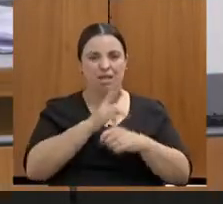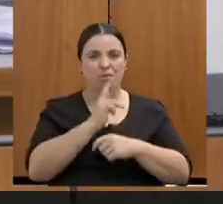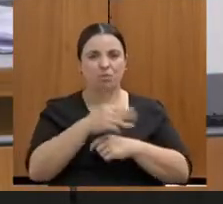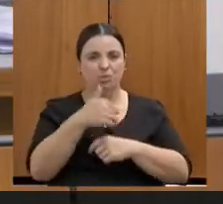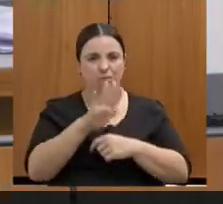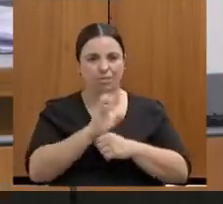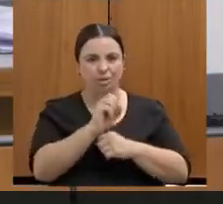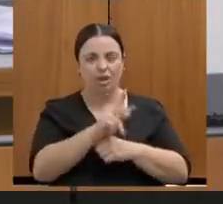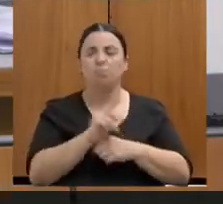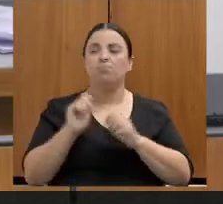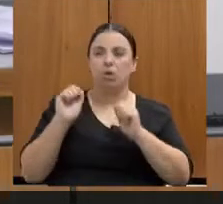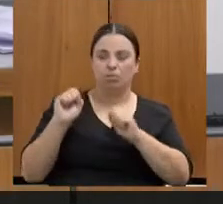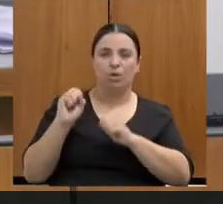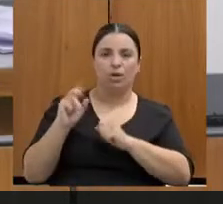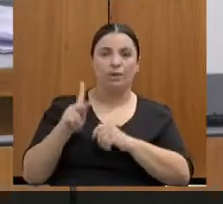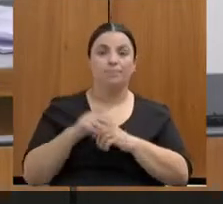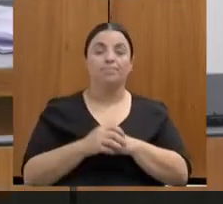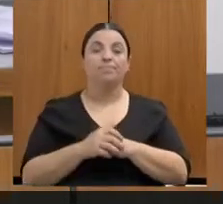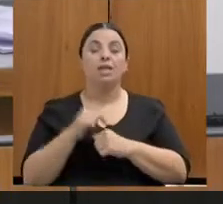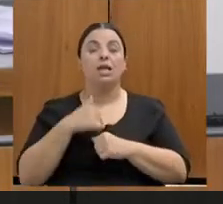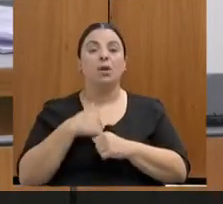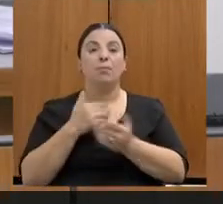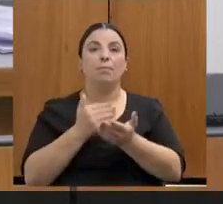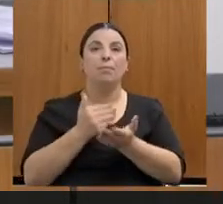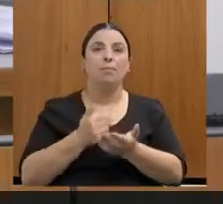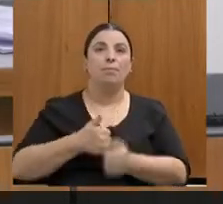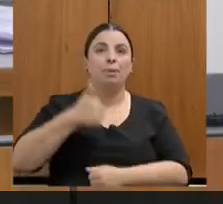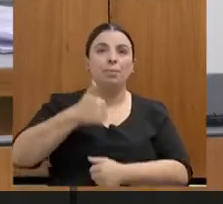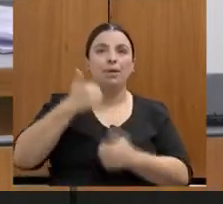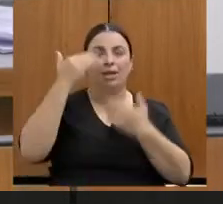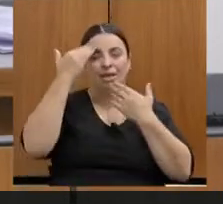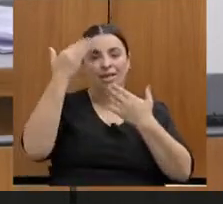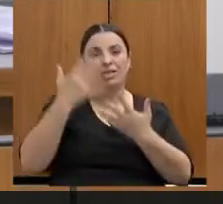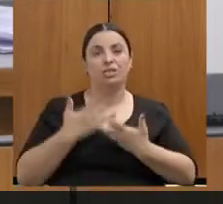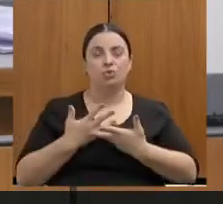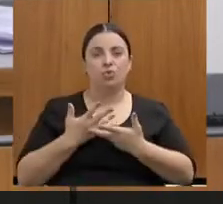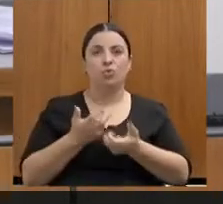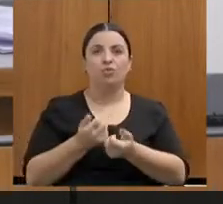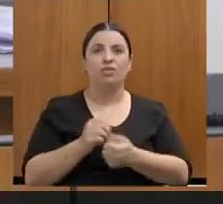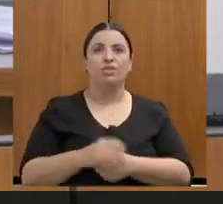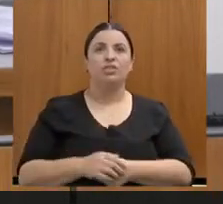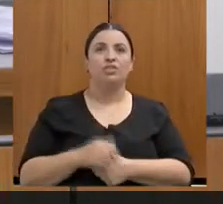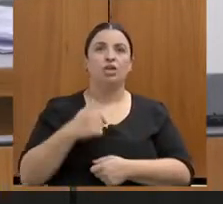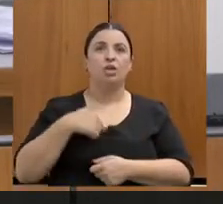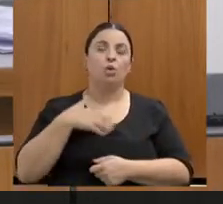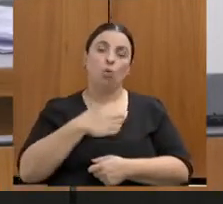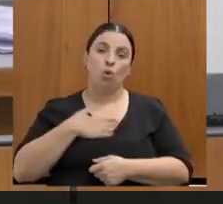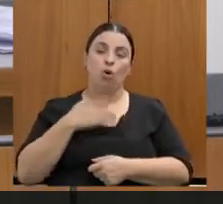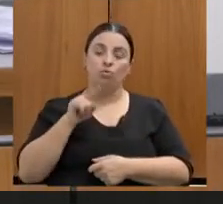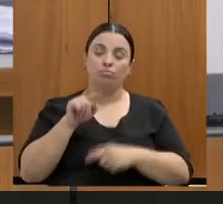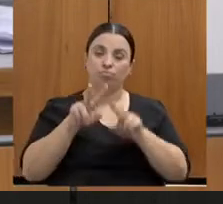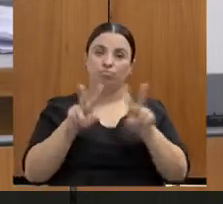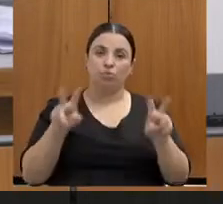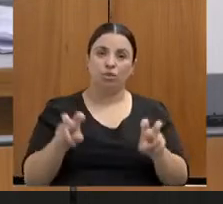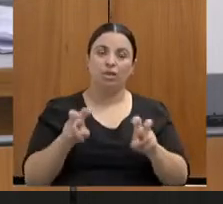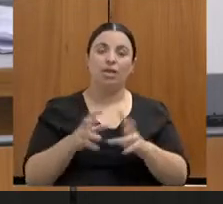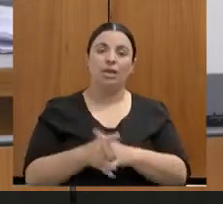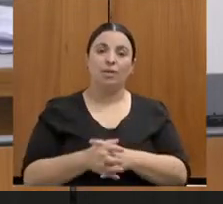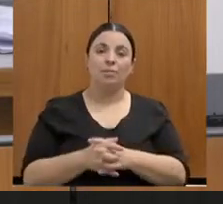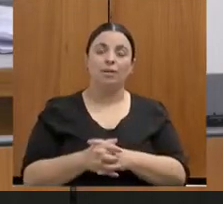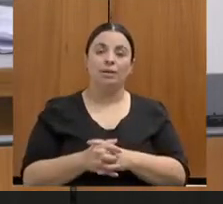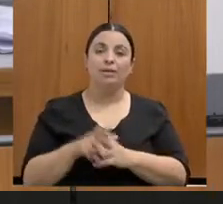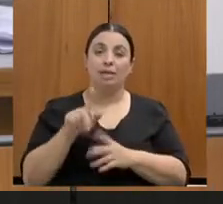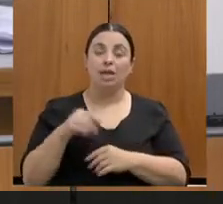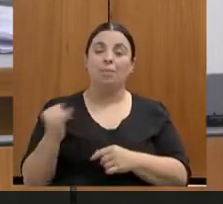queria, inicialmente, agradecer imensamente o convite. Eu gosto muito da temática, e